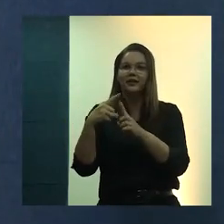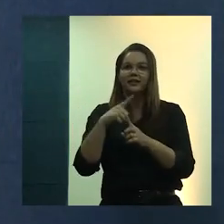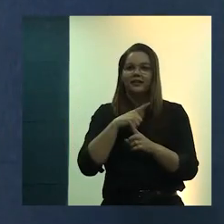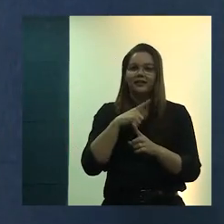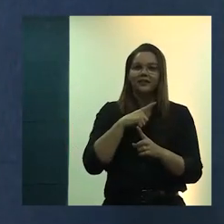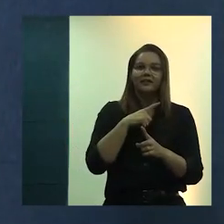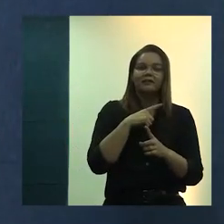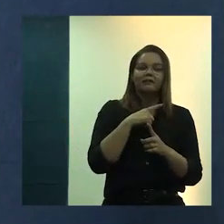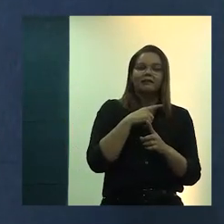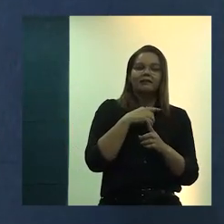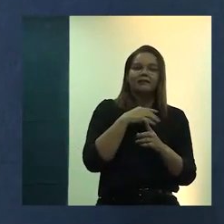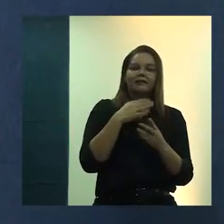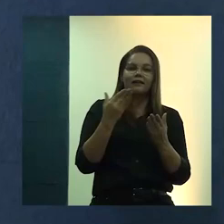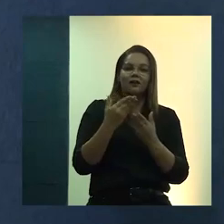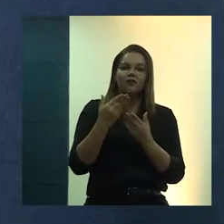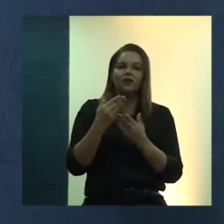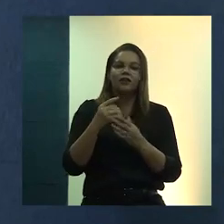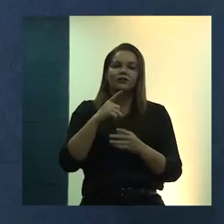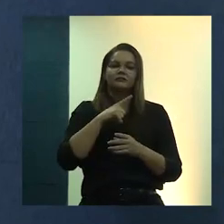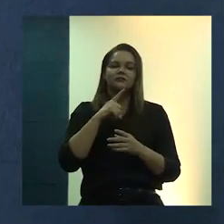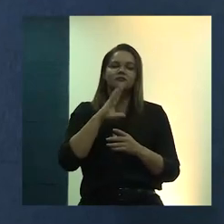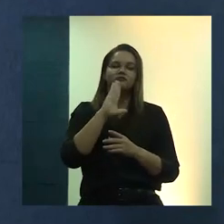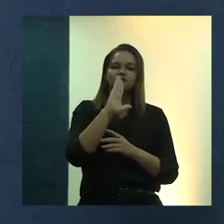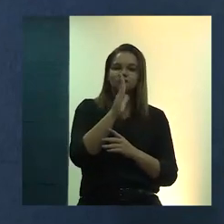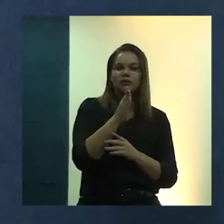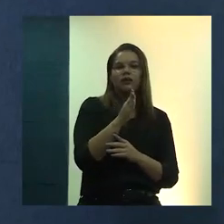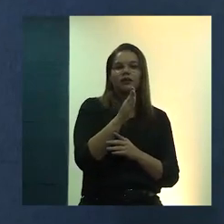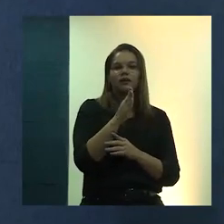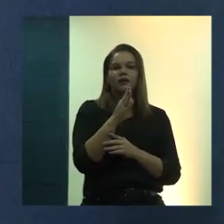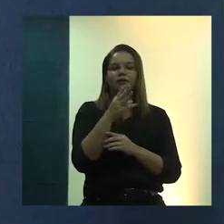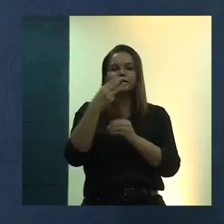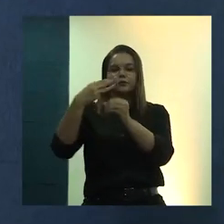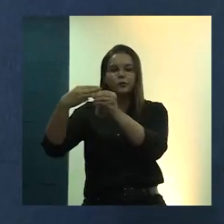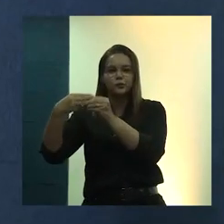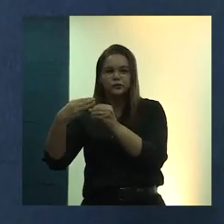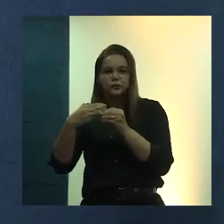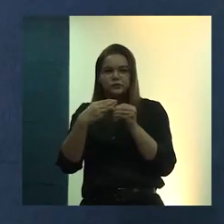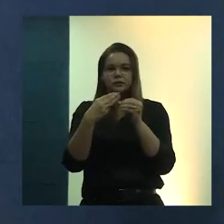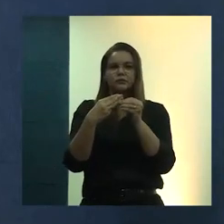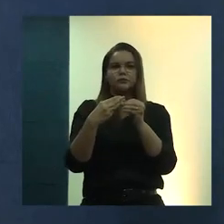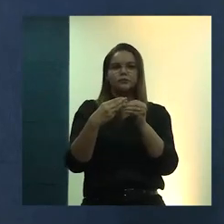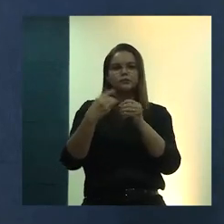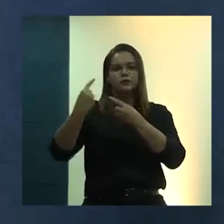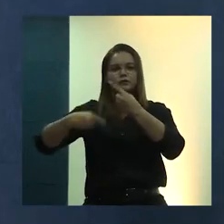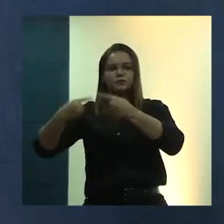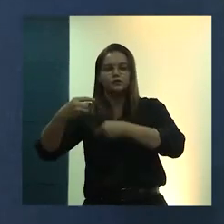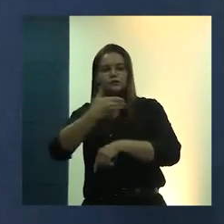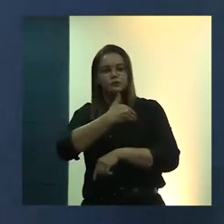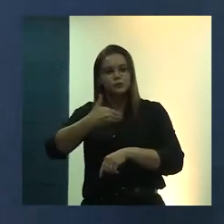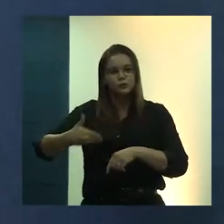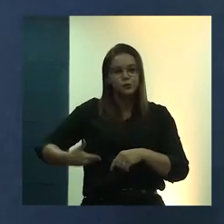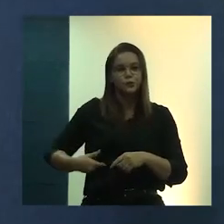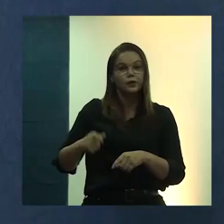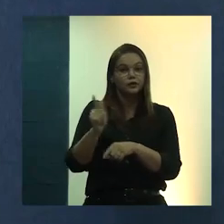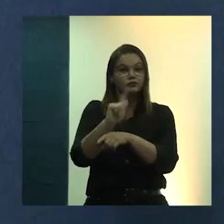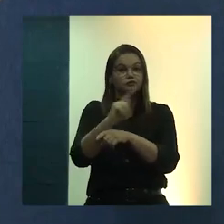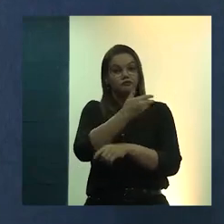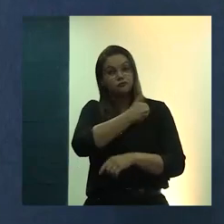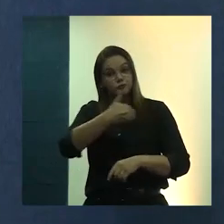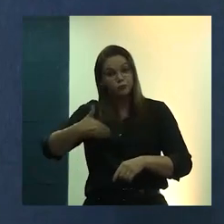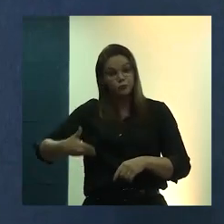eu vinha de ação de município, Estado, ação de políticas públicas, gestora pública.